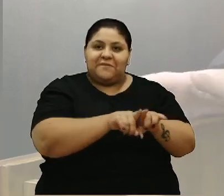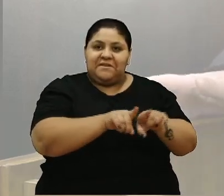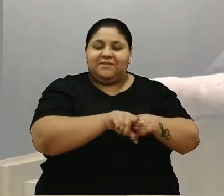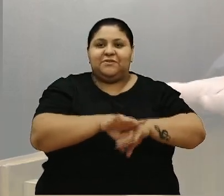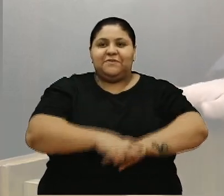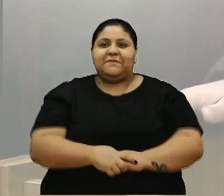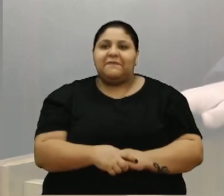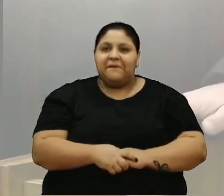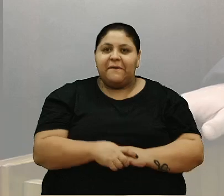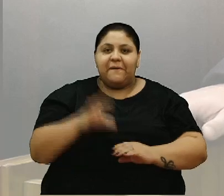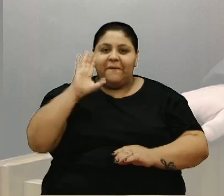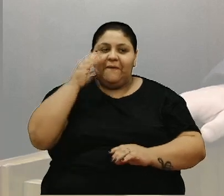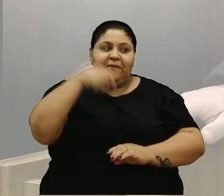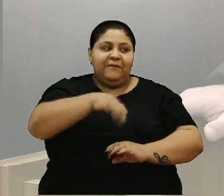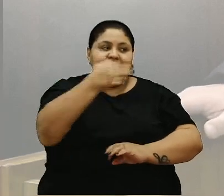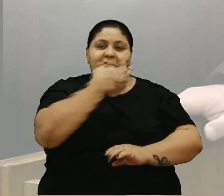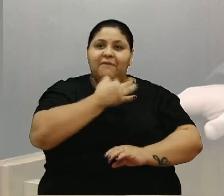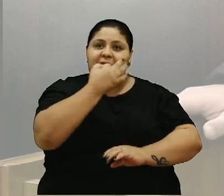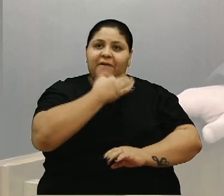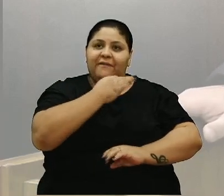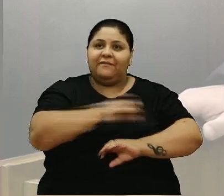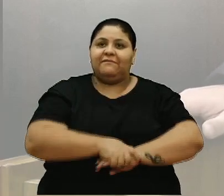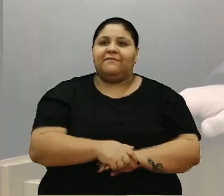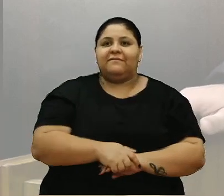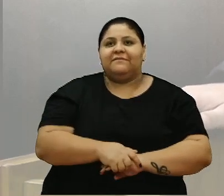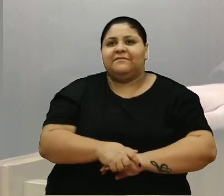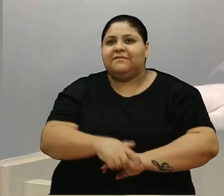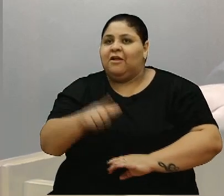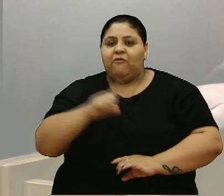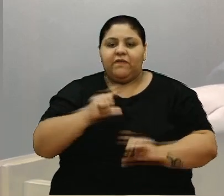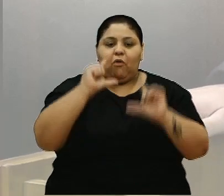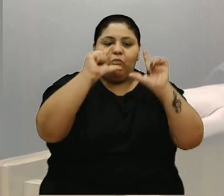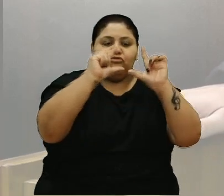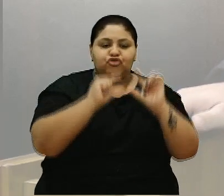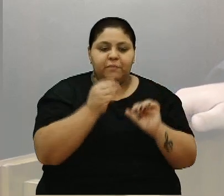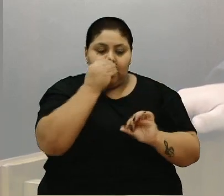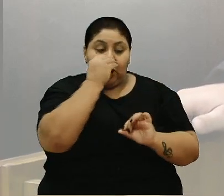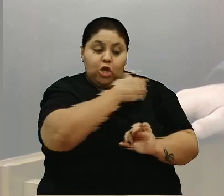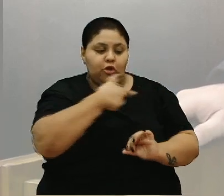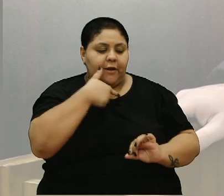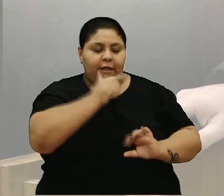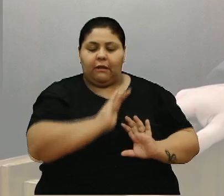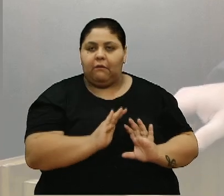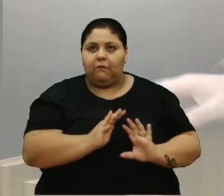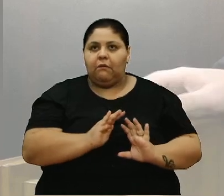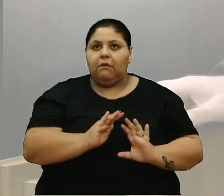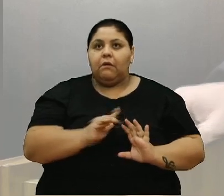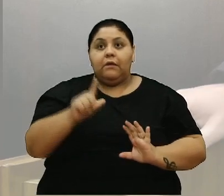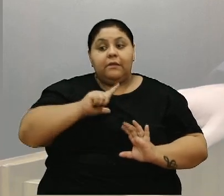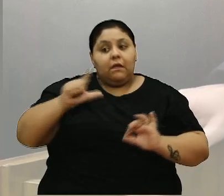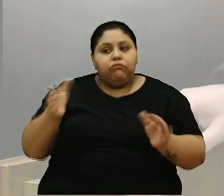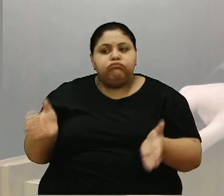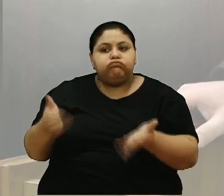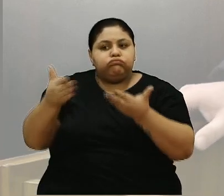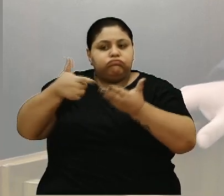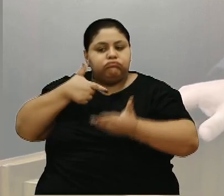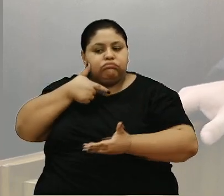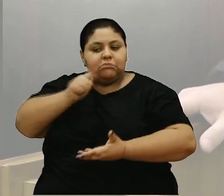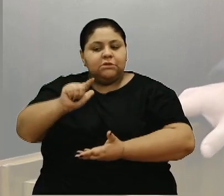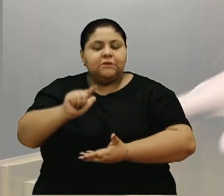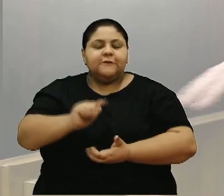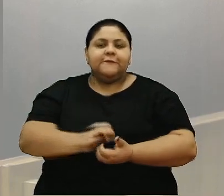e isso está acontecendo em Caxias. Então, não dá para minimizar essas conquistas. Pelo contrário, nós temos que exaltar essas conquistas